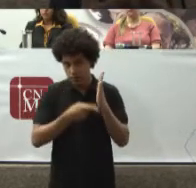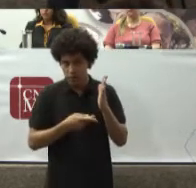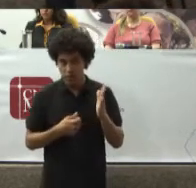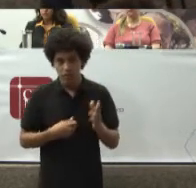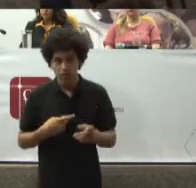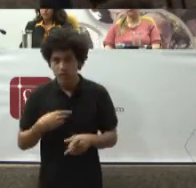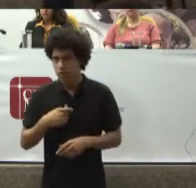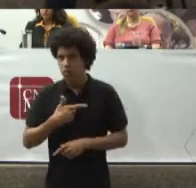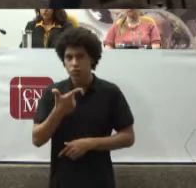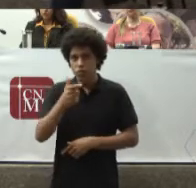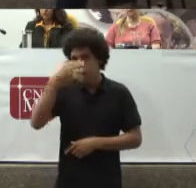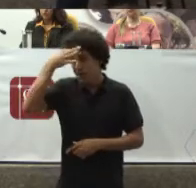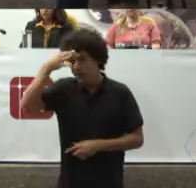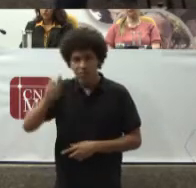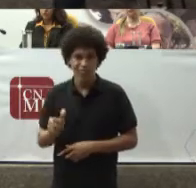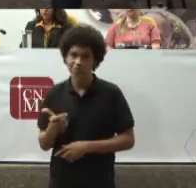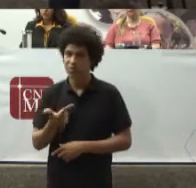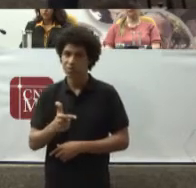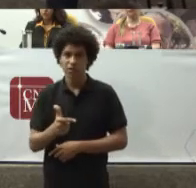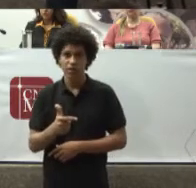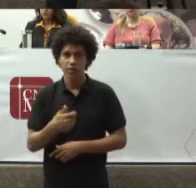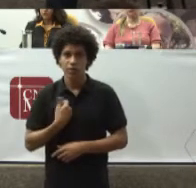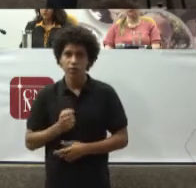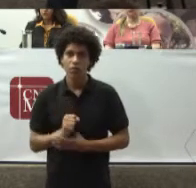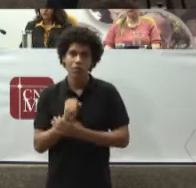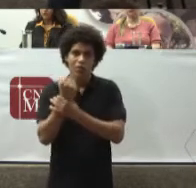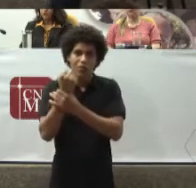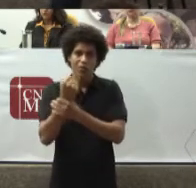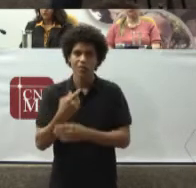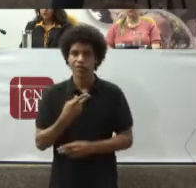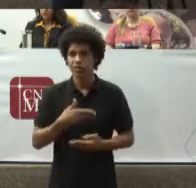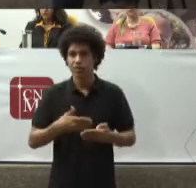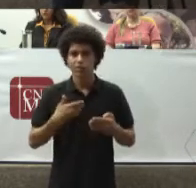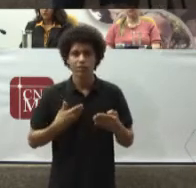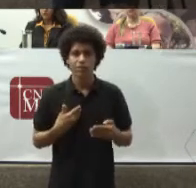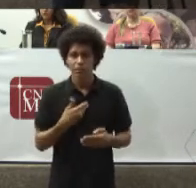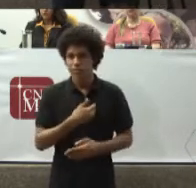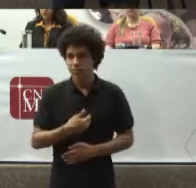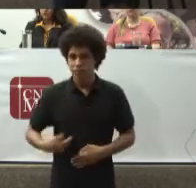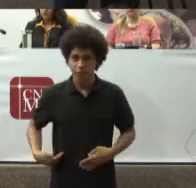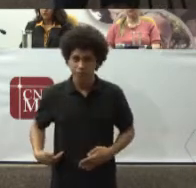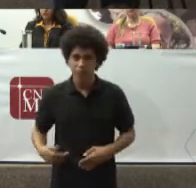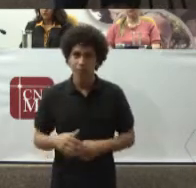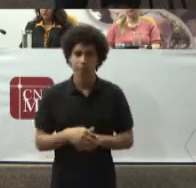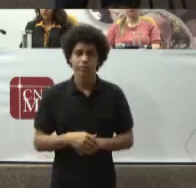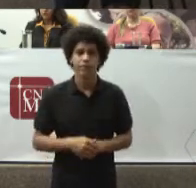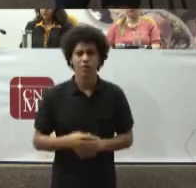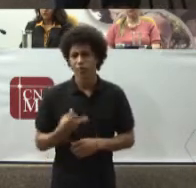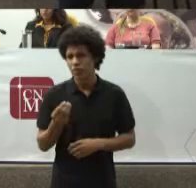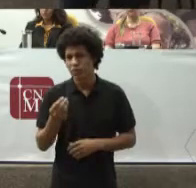incompreendidas Pelo Poder Judiciário Porque muitas Muitas vezes O Judiciário